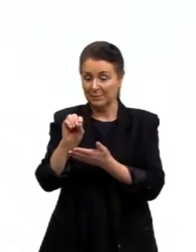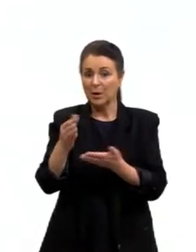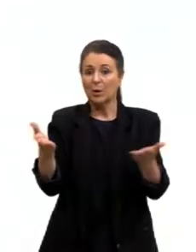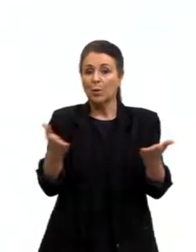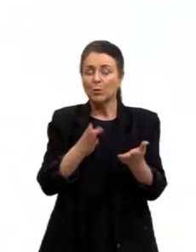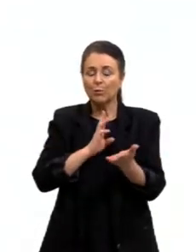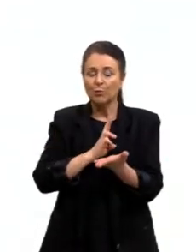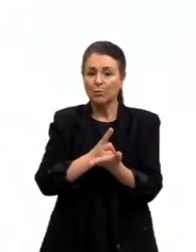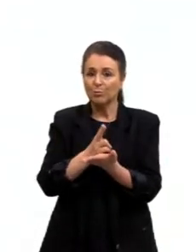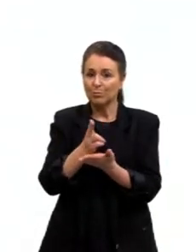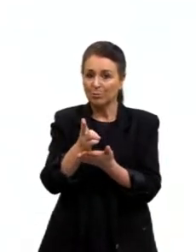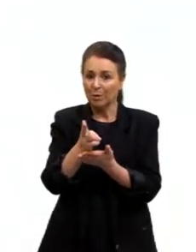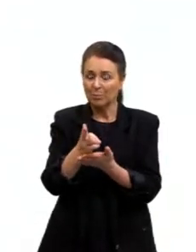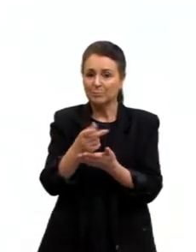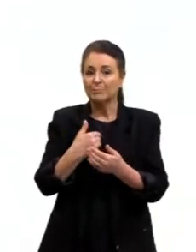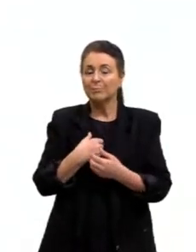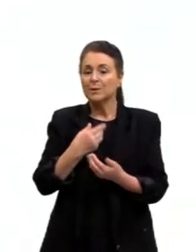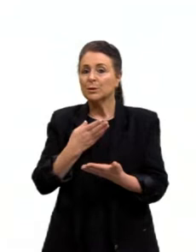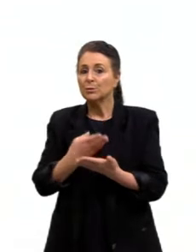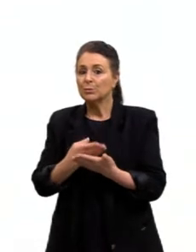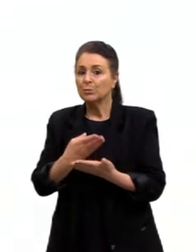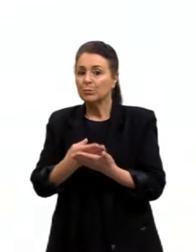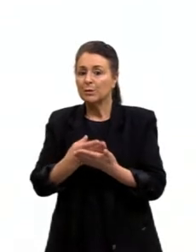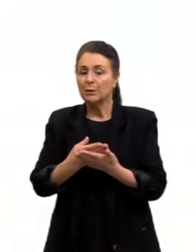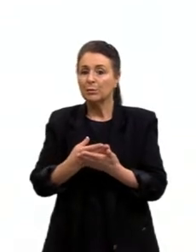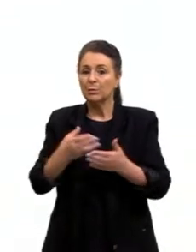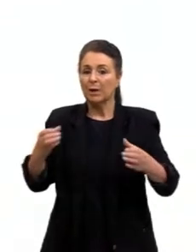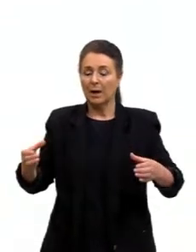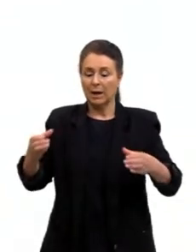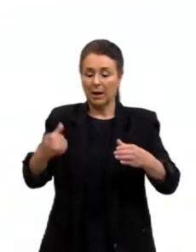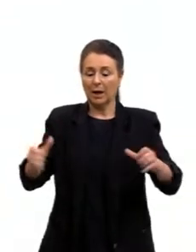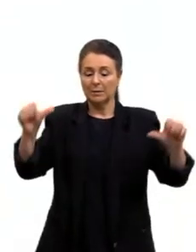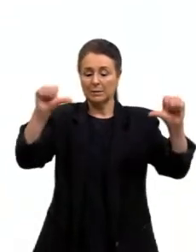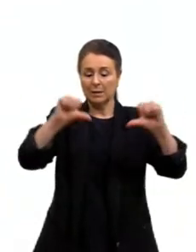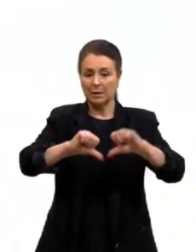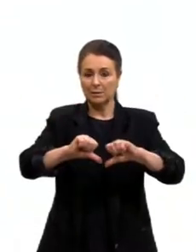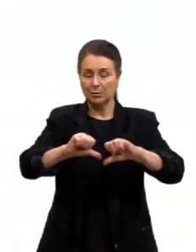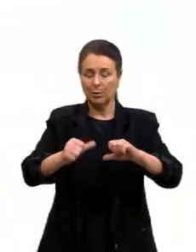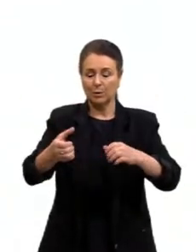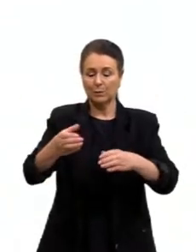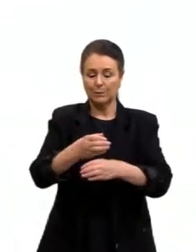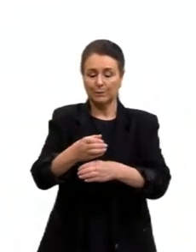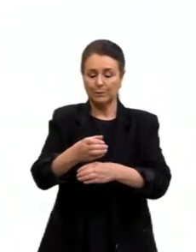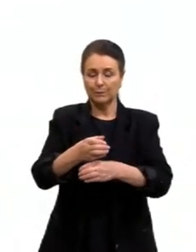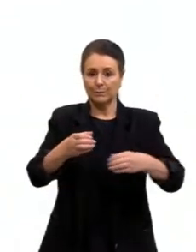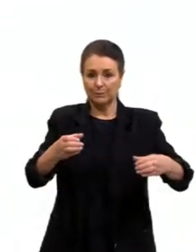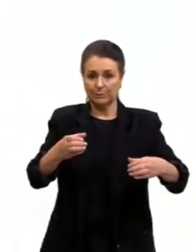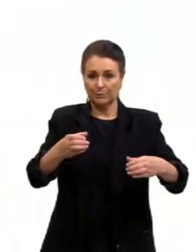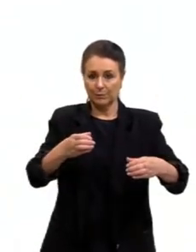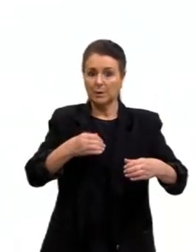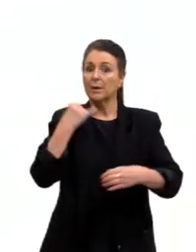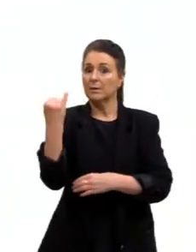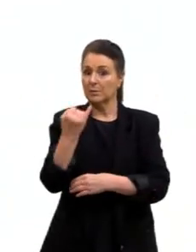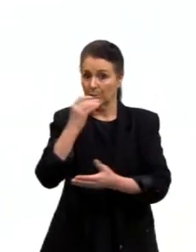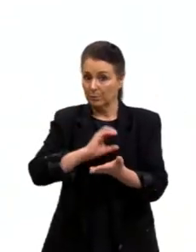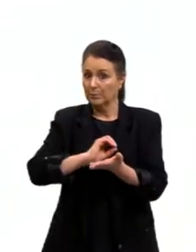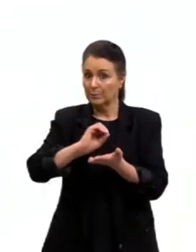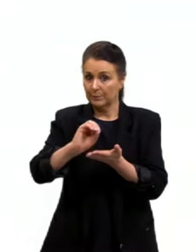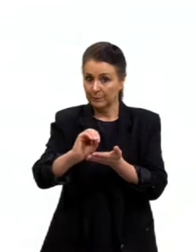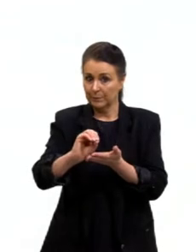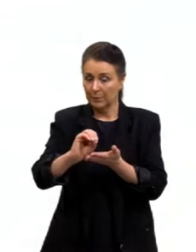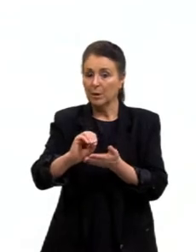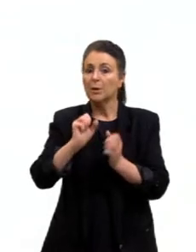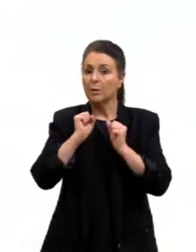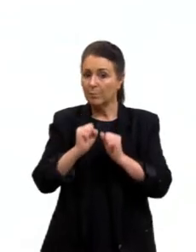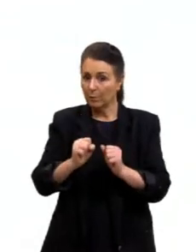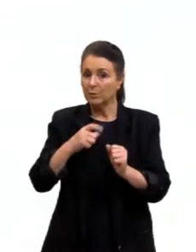continuar a parte de reações orgânicas. Como são várias reações importantes que podem cair